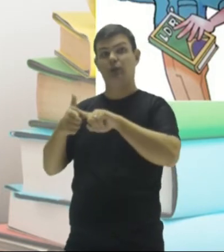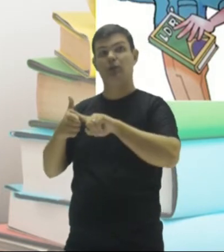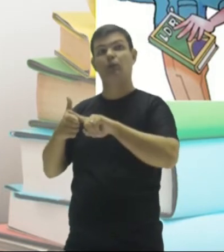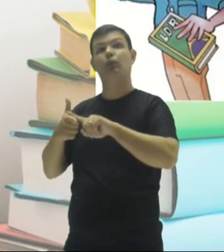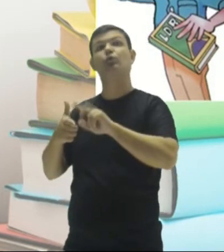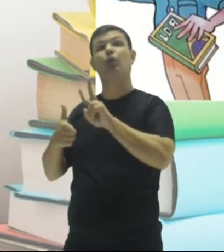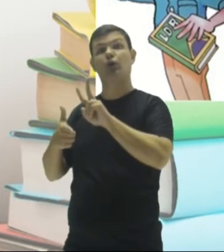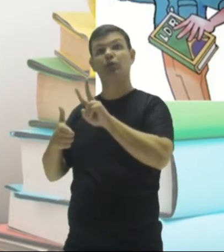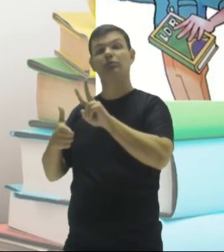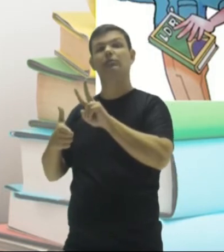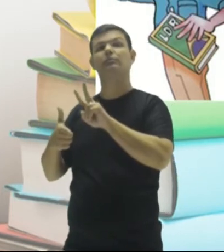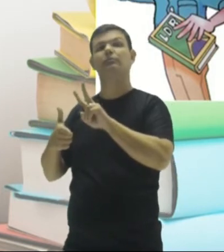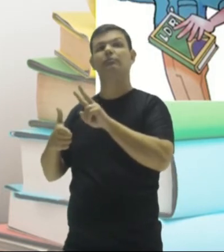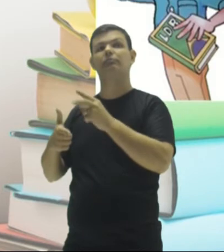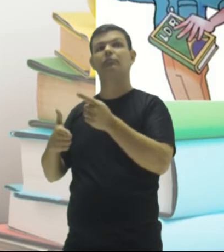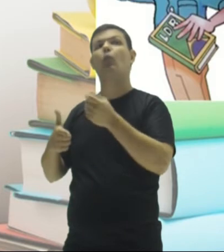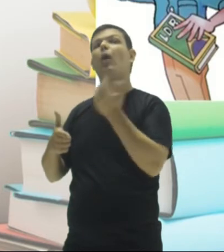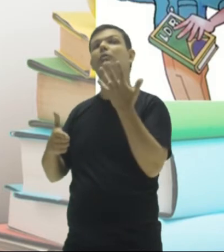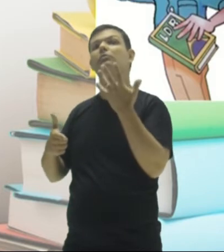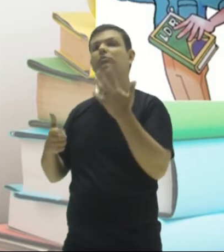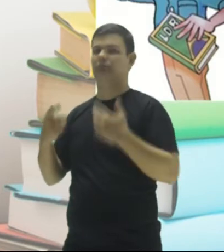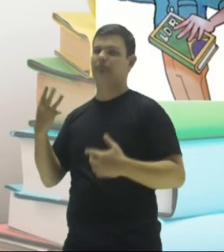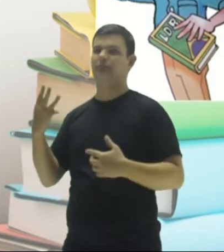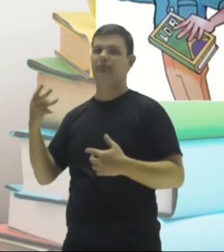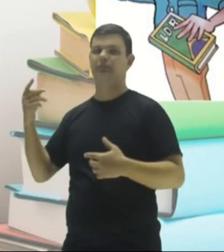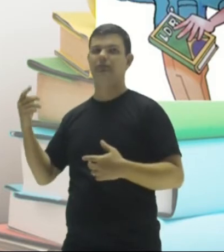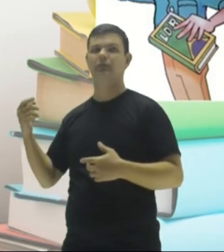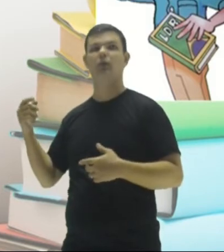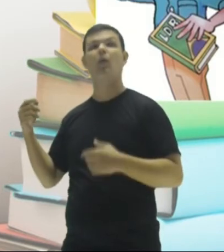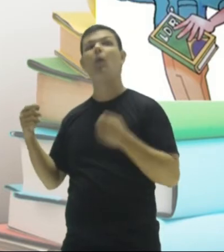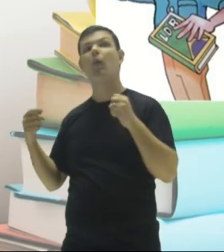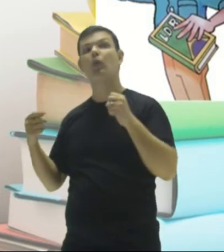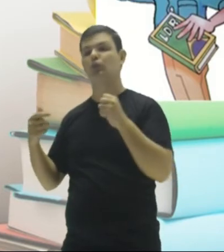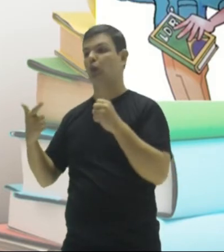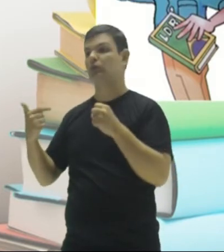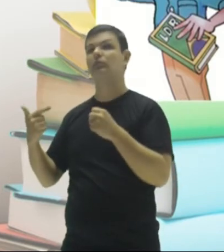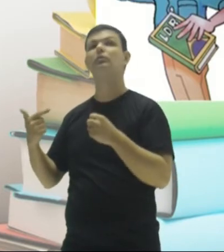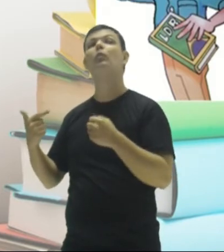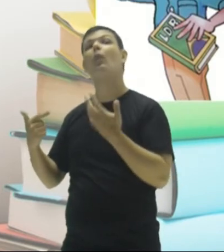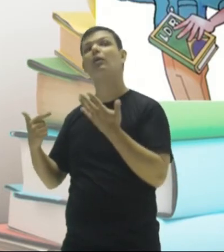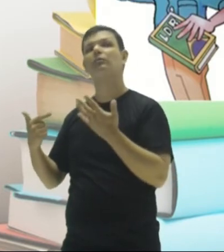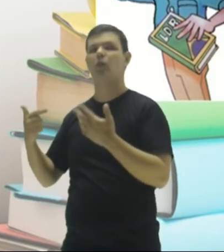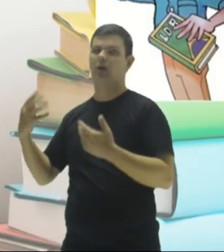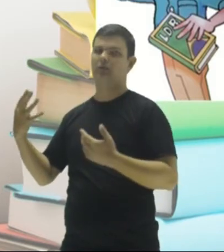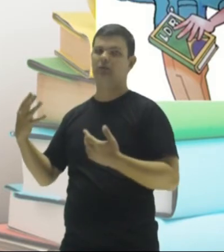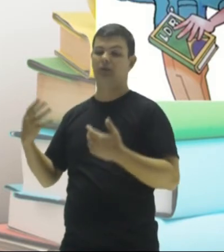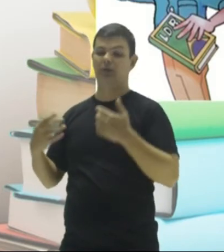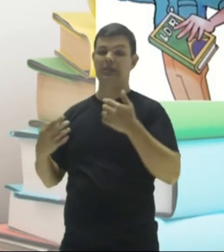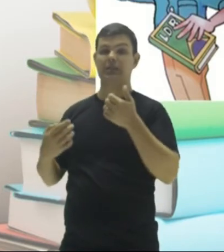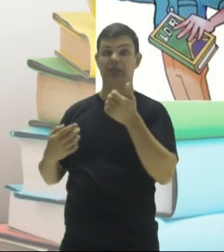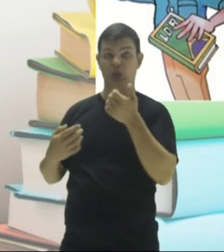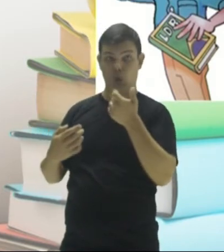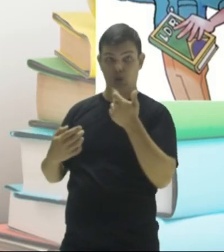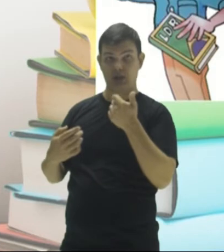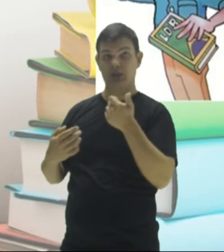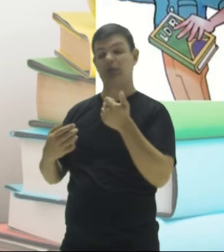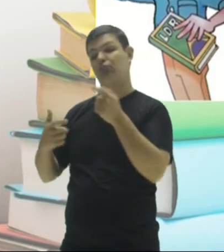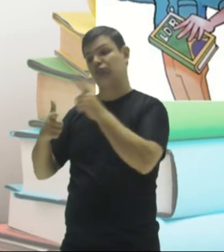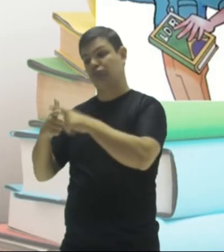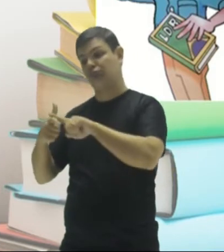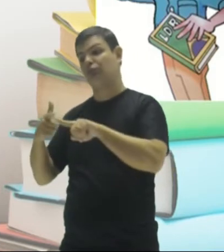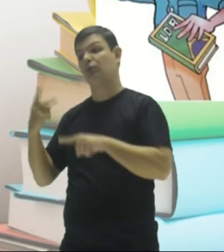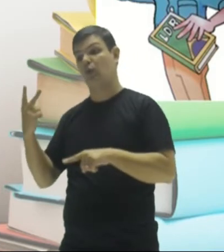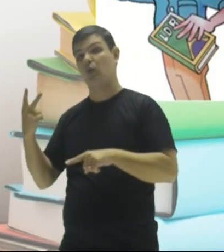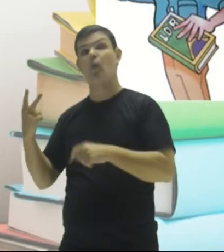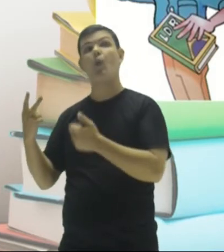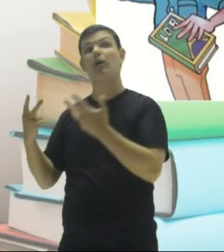por dois, dá três. Oito por dois, dá quatro. Seis por dois, dá doze. Por seis,